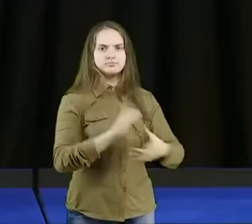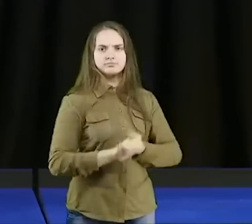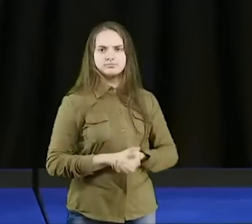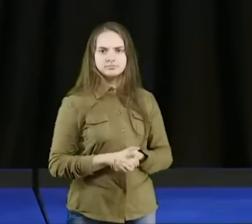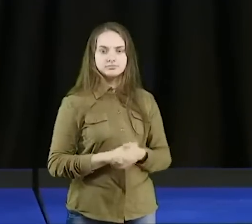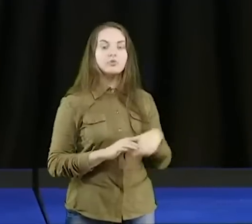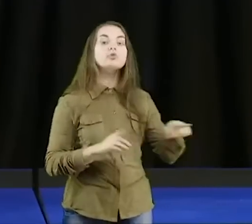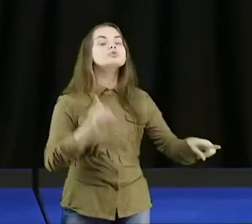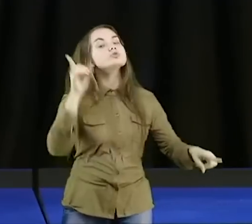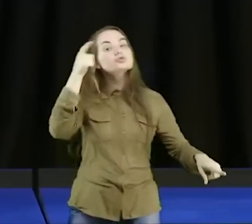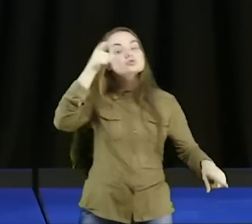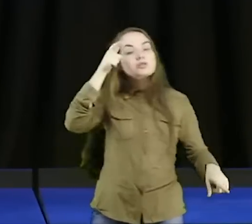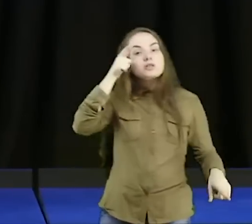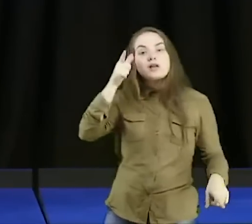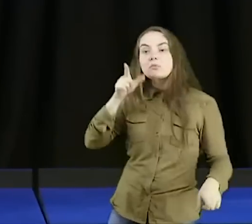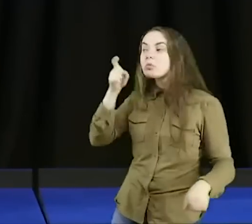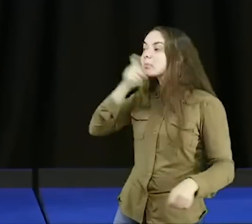Jesus,